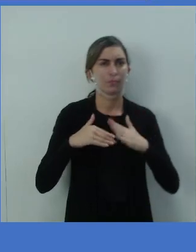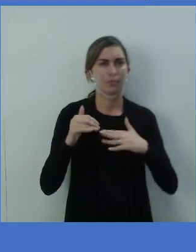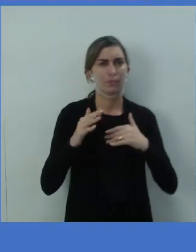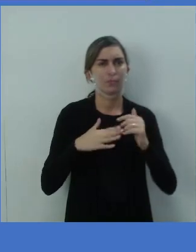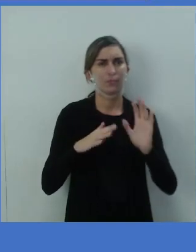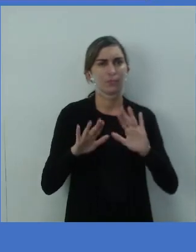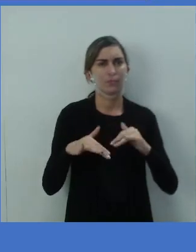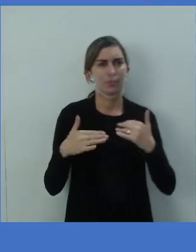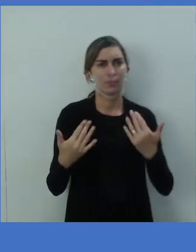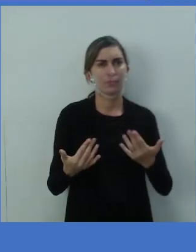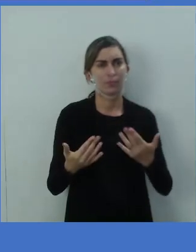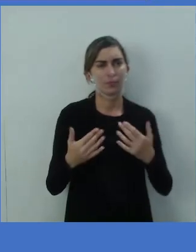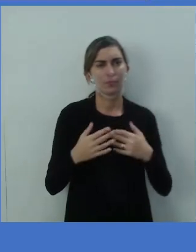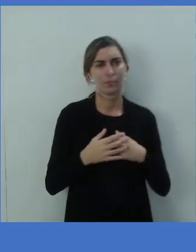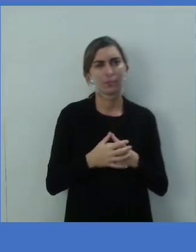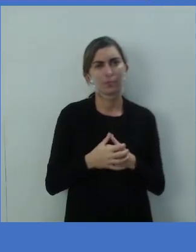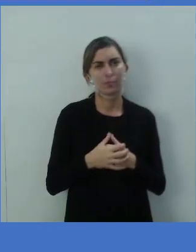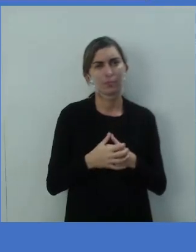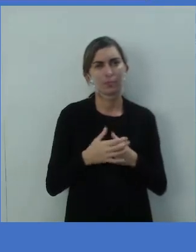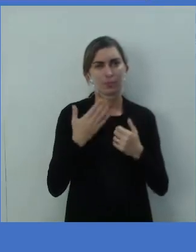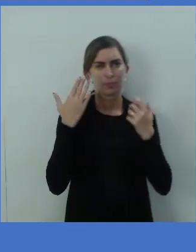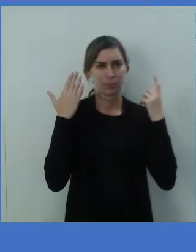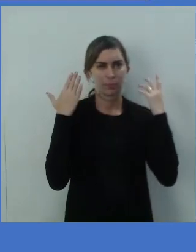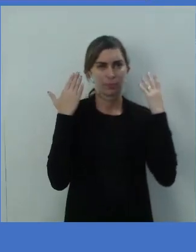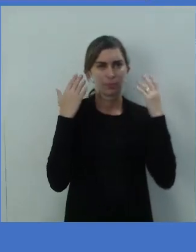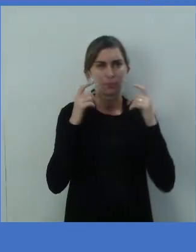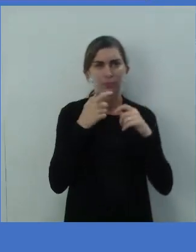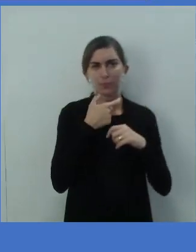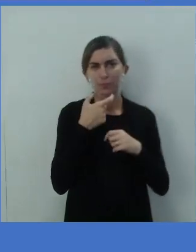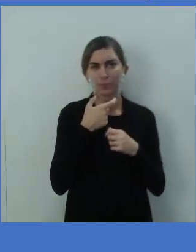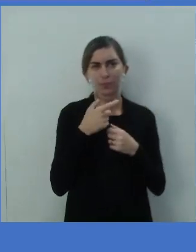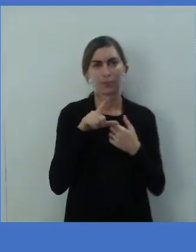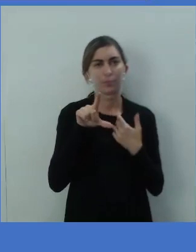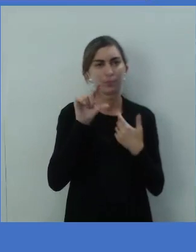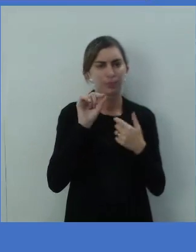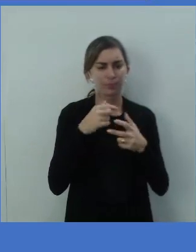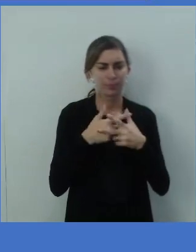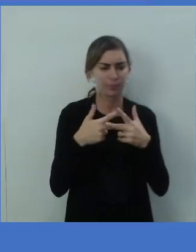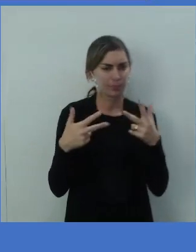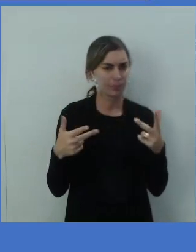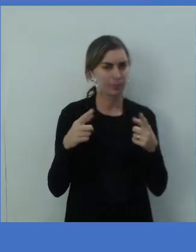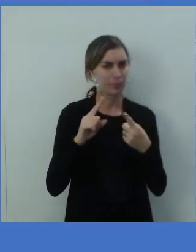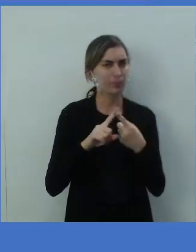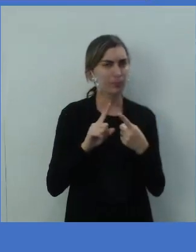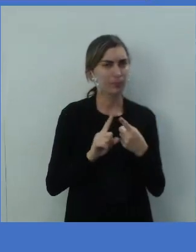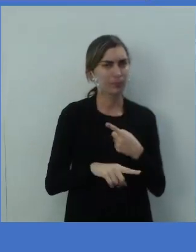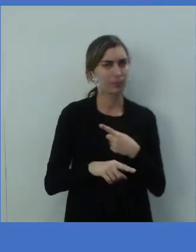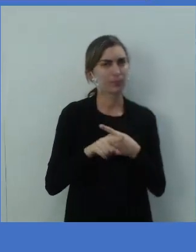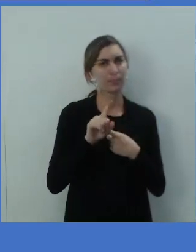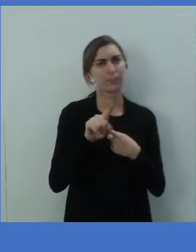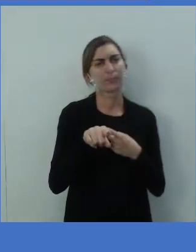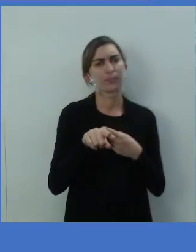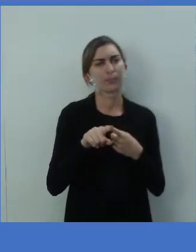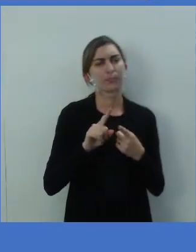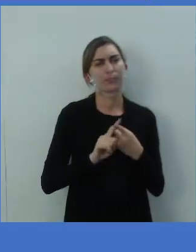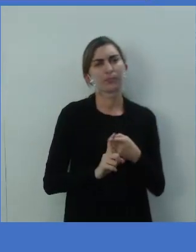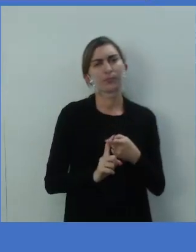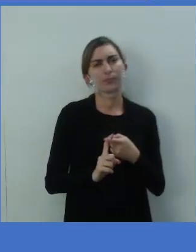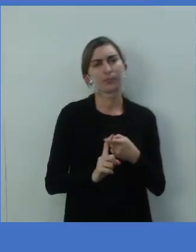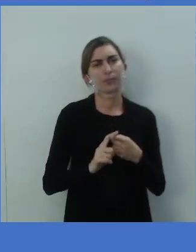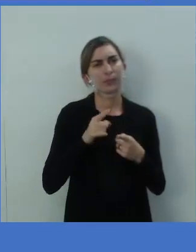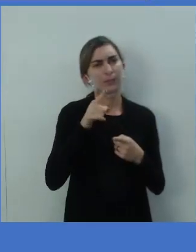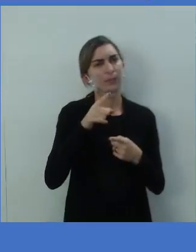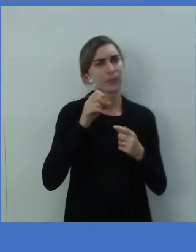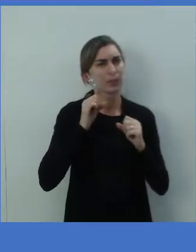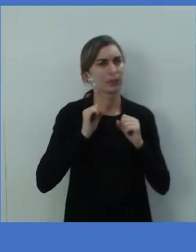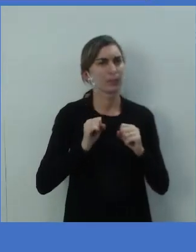Então, choose one thing that. Escolha uma coisa que. Primeiro, lá no ticket do correct, que você